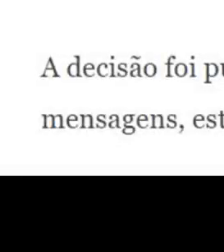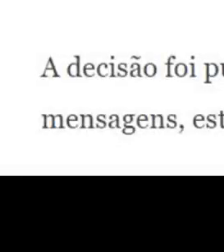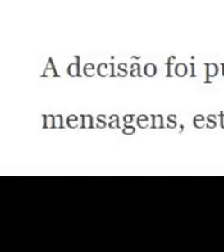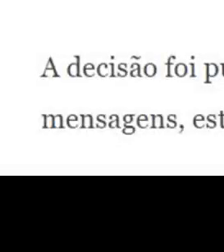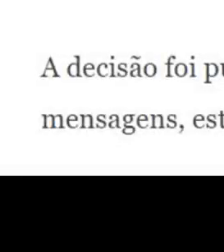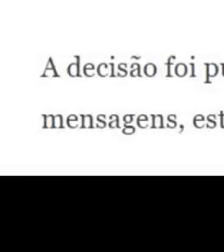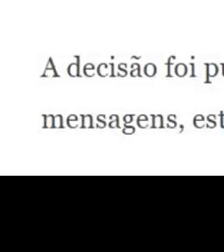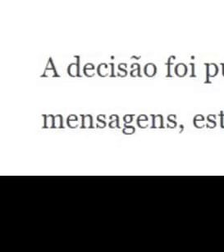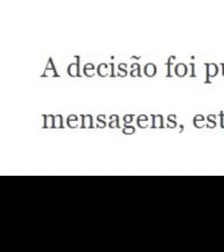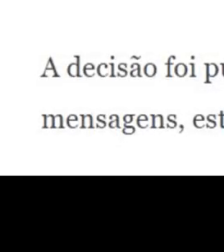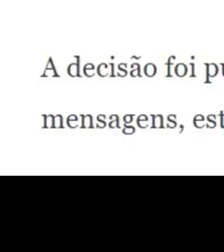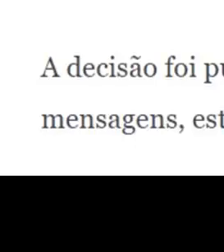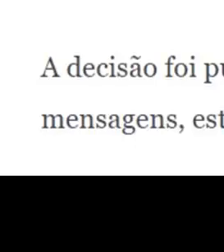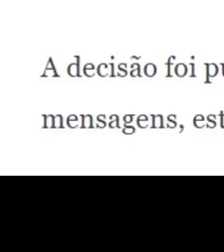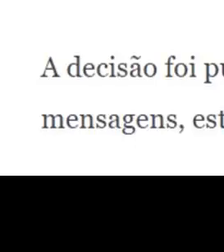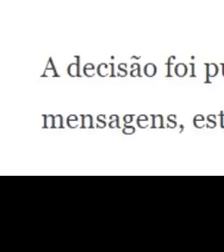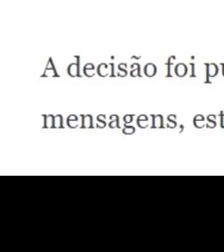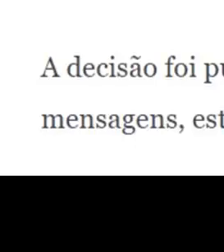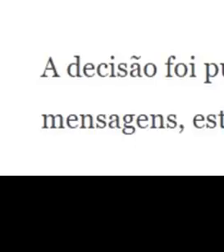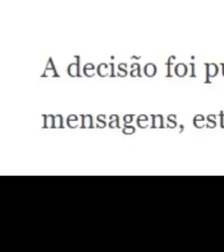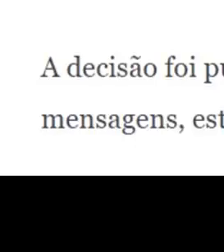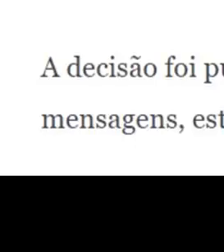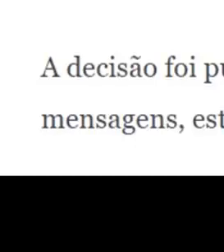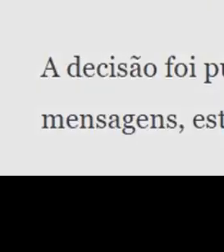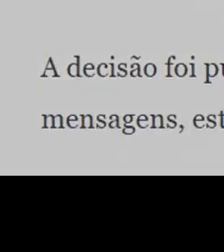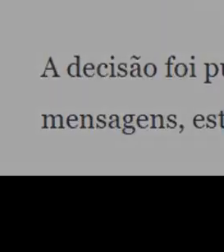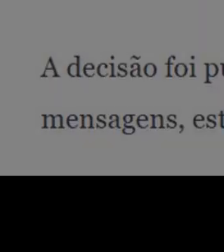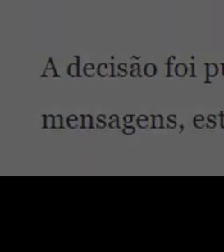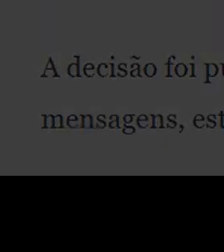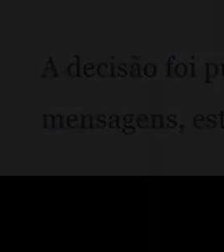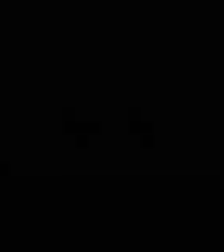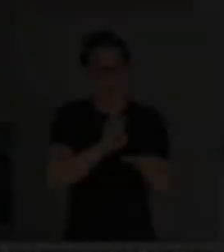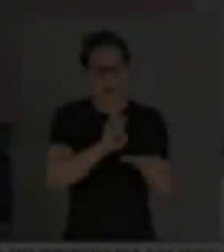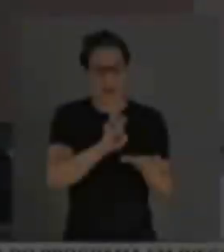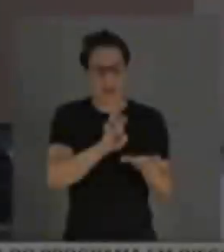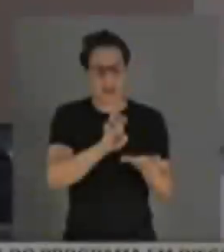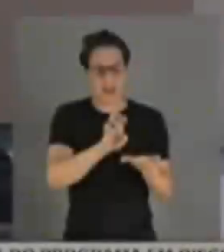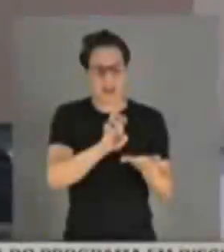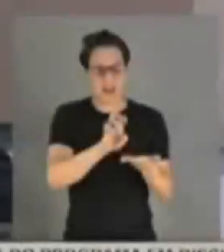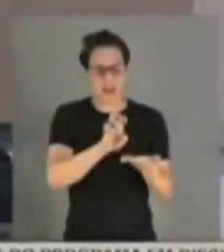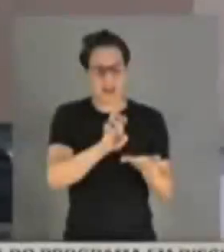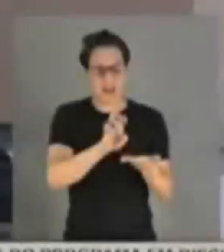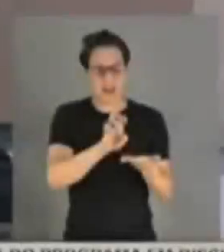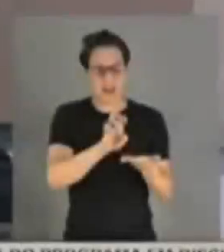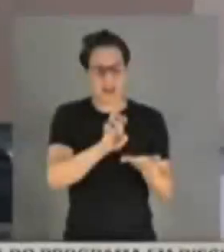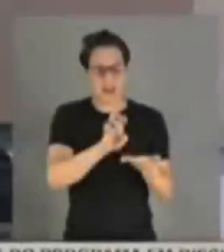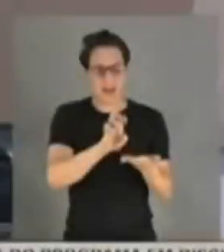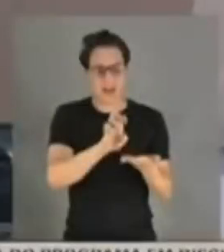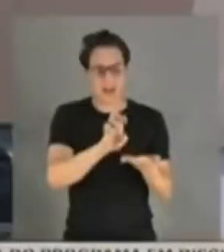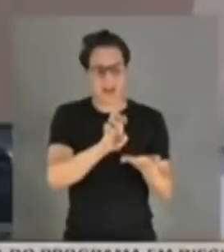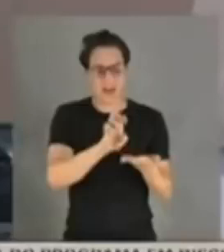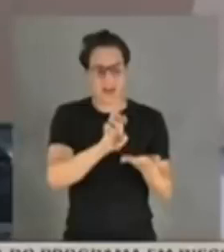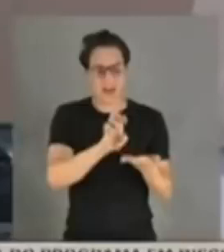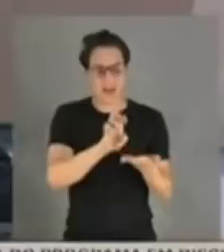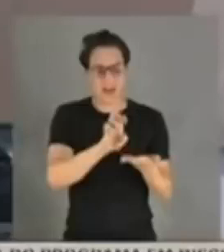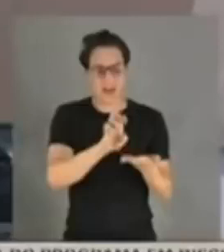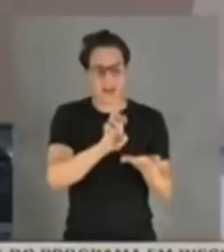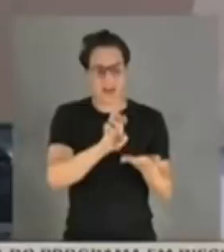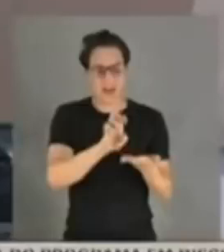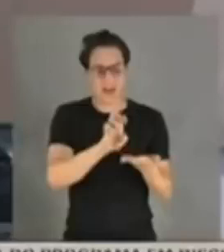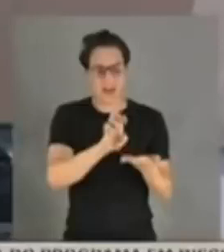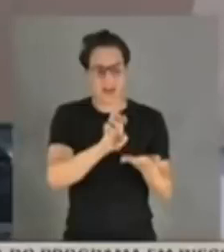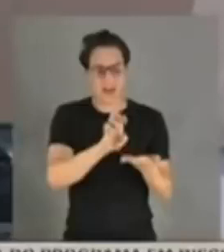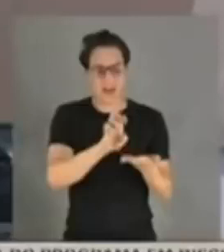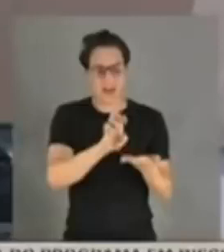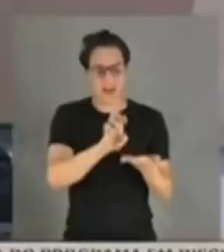sofrendo com uma fake news desse tipo. E aí seguindo, pessoal, até para fechar o vídeo, ontem foi ouvido aquele auditor do TCU que criou